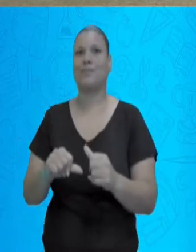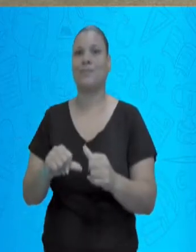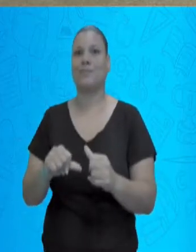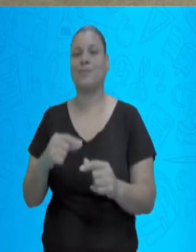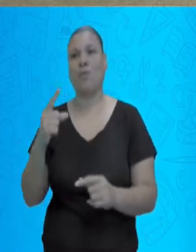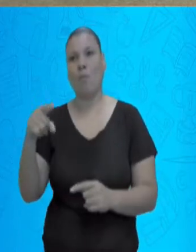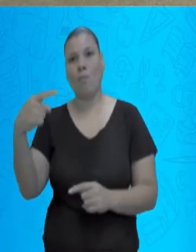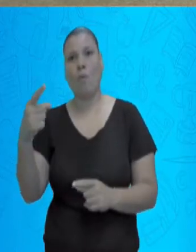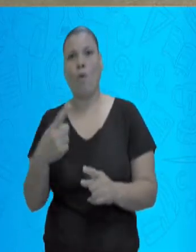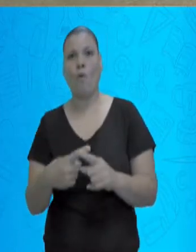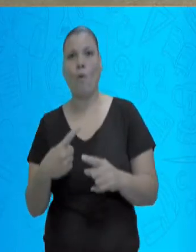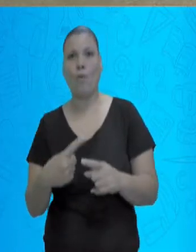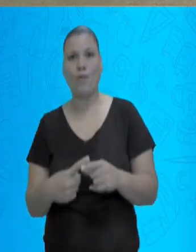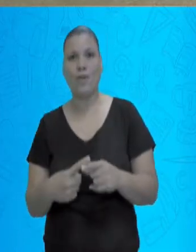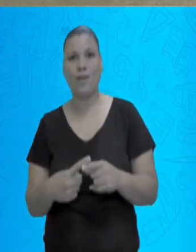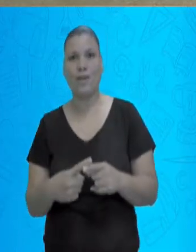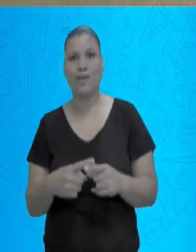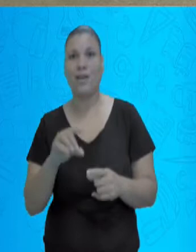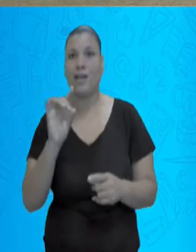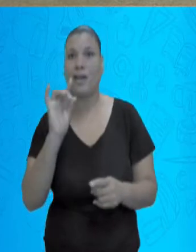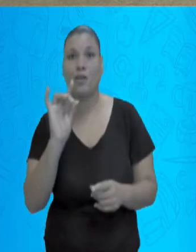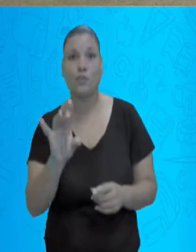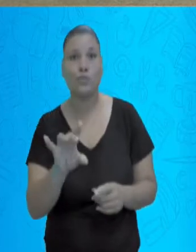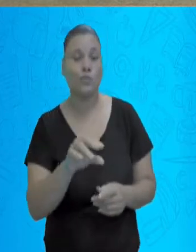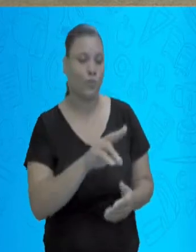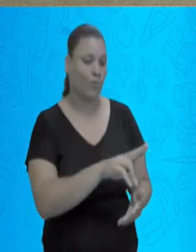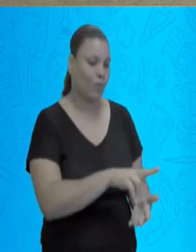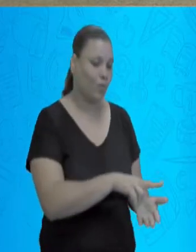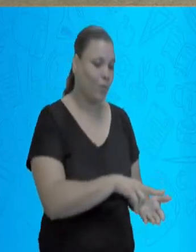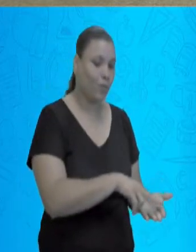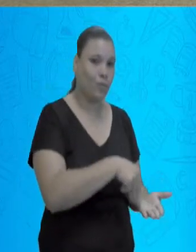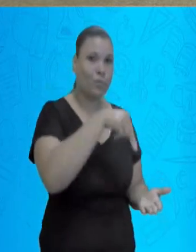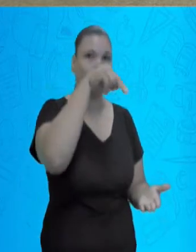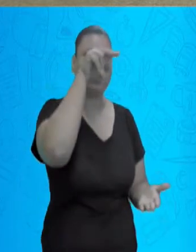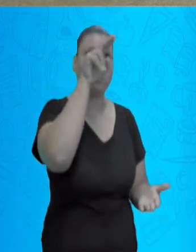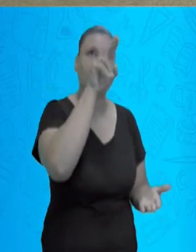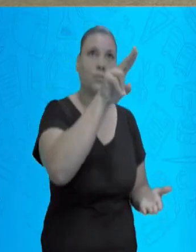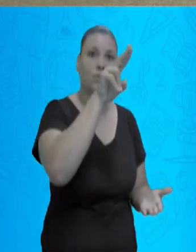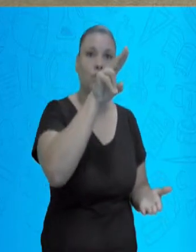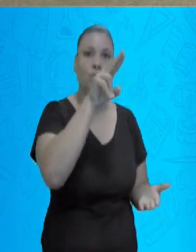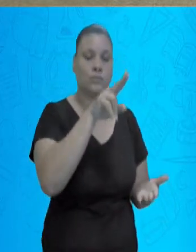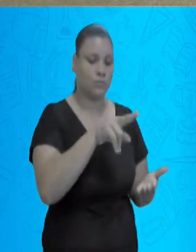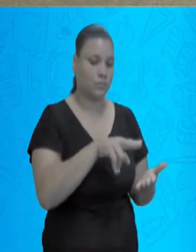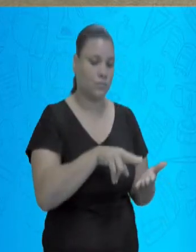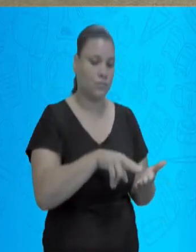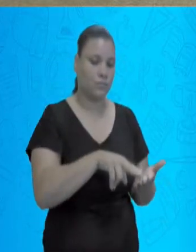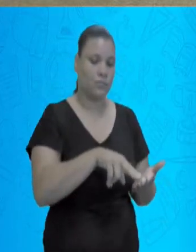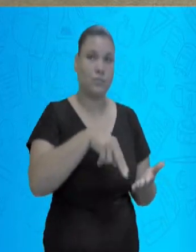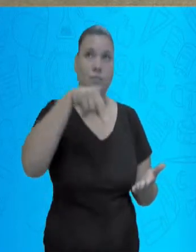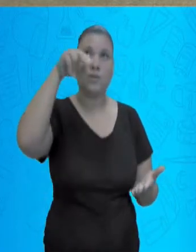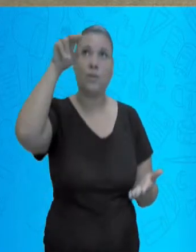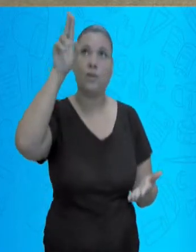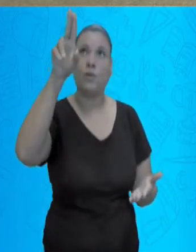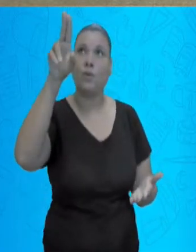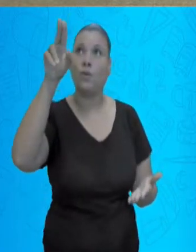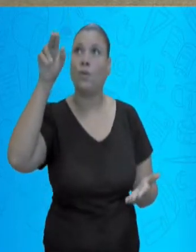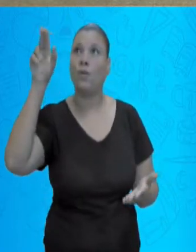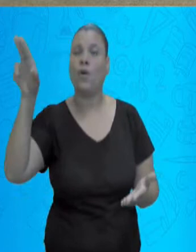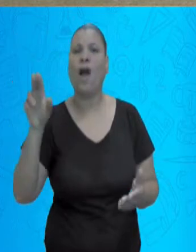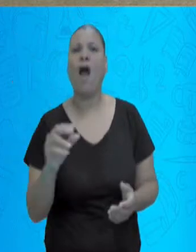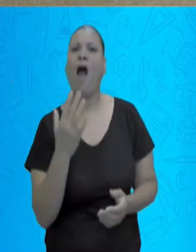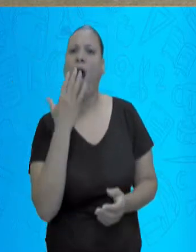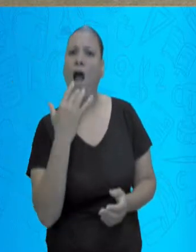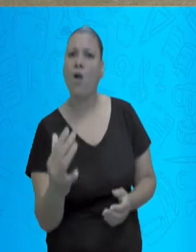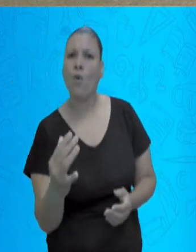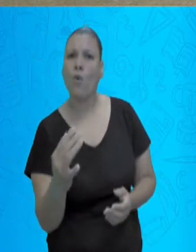posição, de ir lá pintando ponto a ponto. Você vai lá na sua tela, no seu